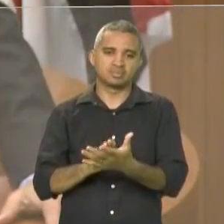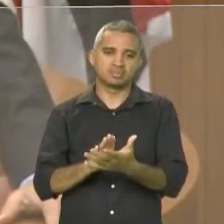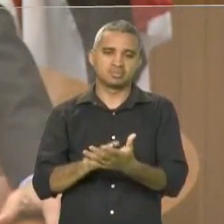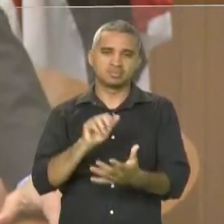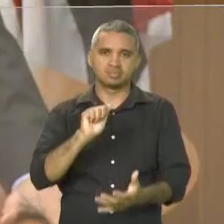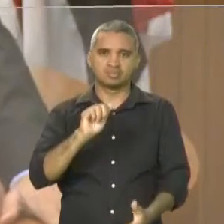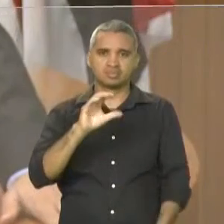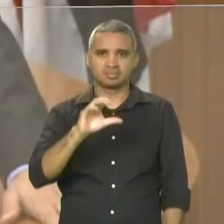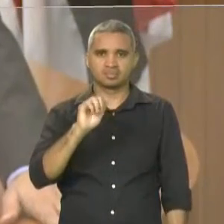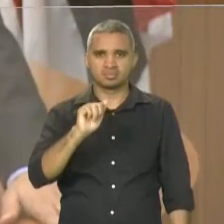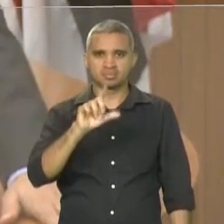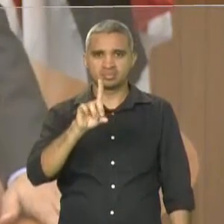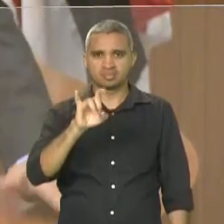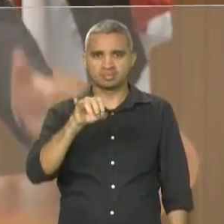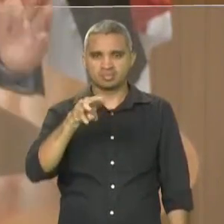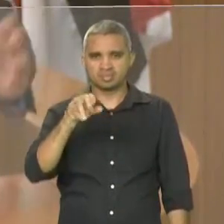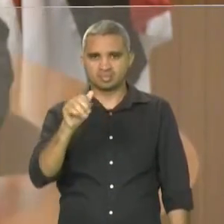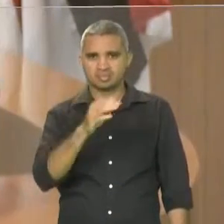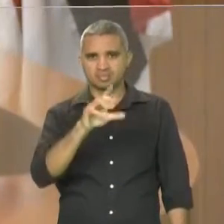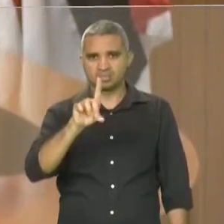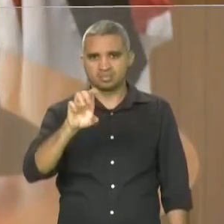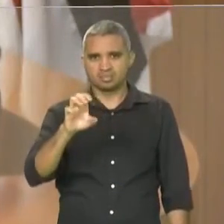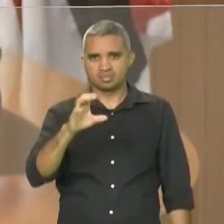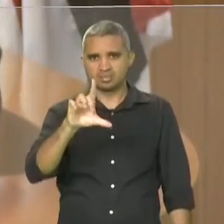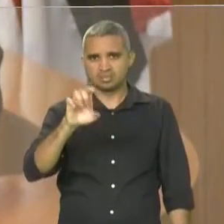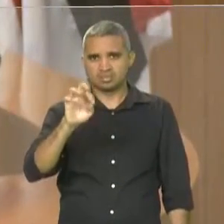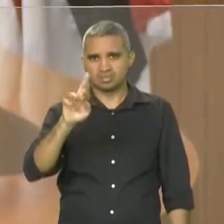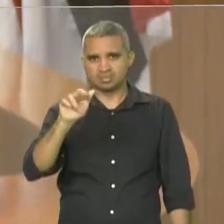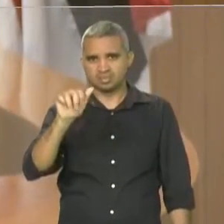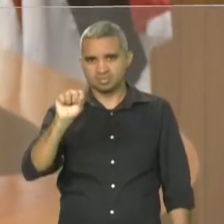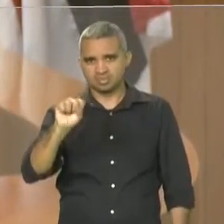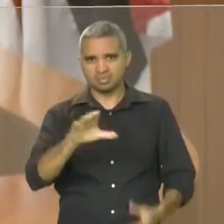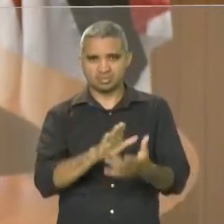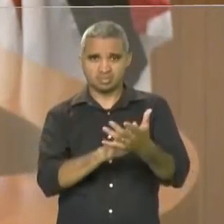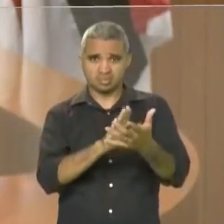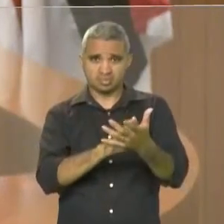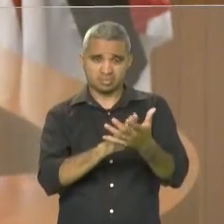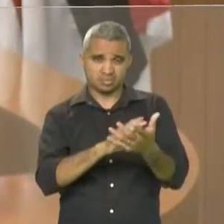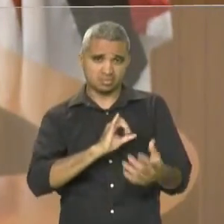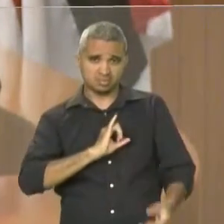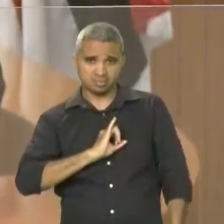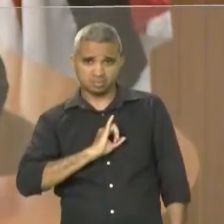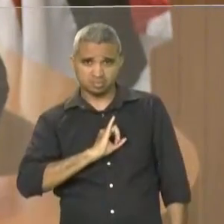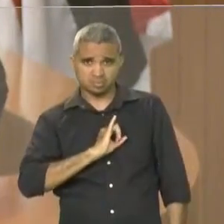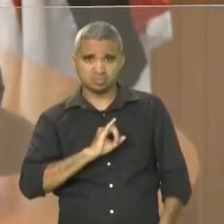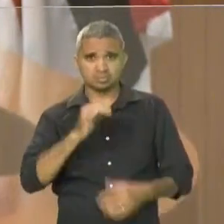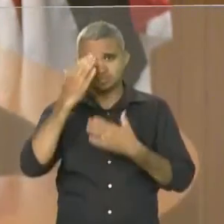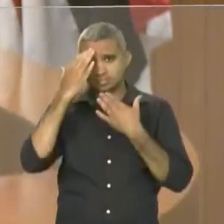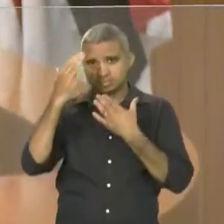parabéns Imperatriz agradecemos imensamente o apoio do governo Flavidino nesta grande causa obrigado obrigado